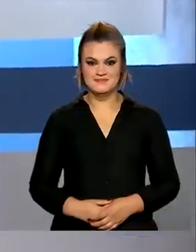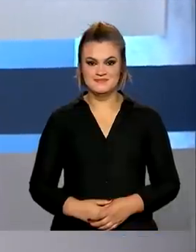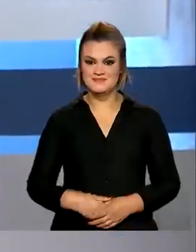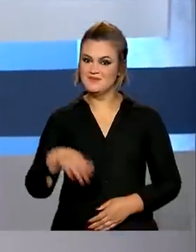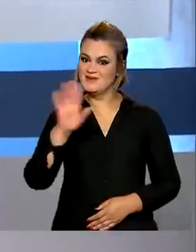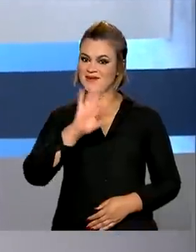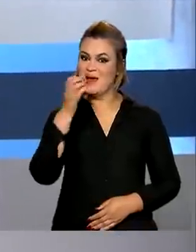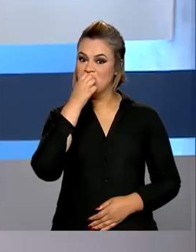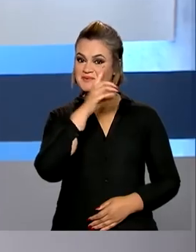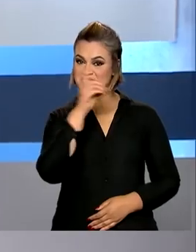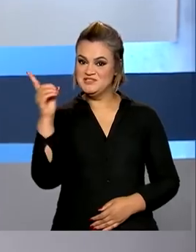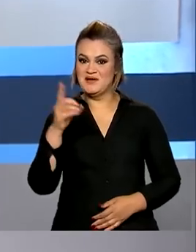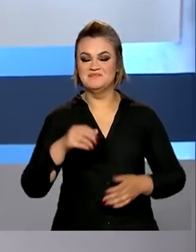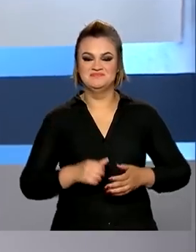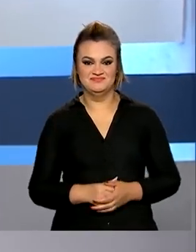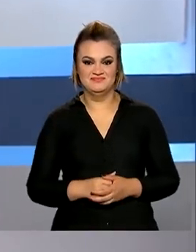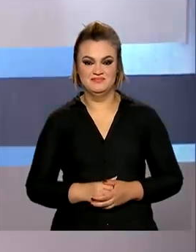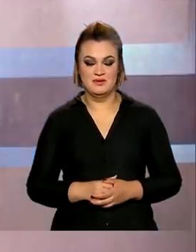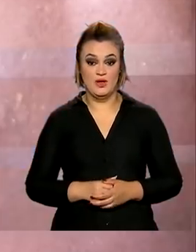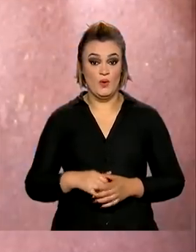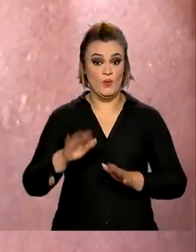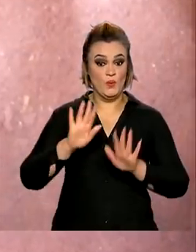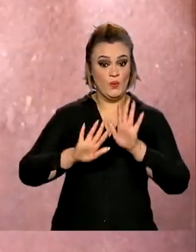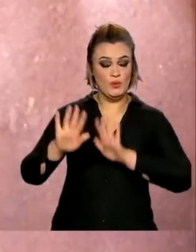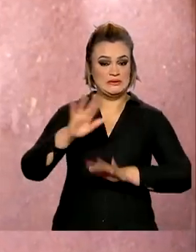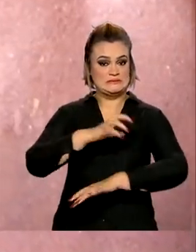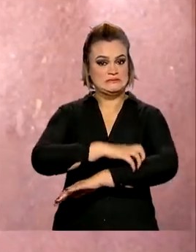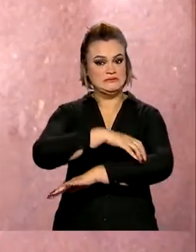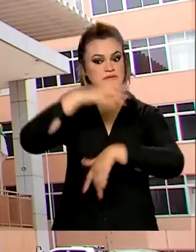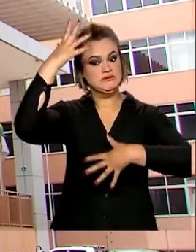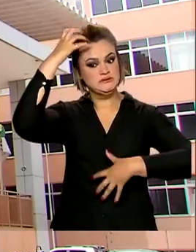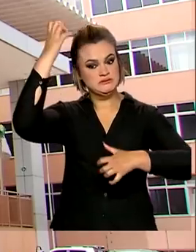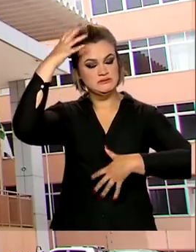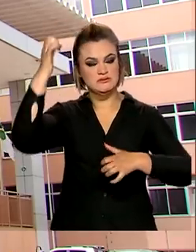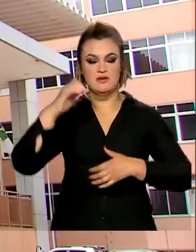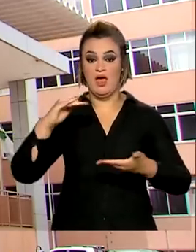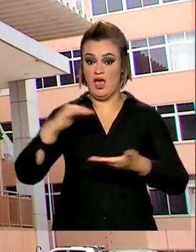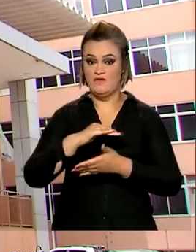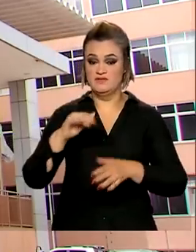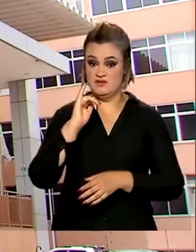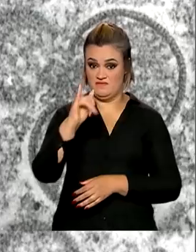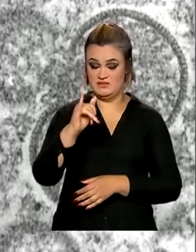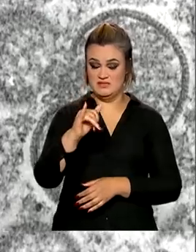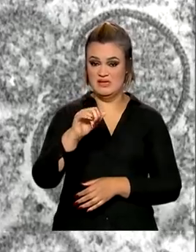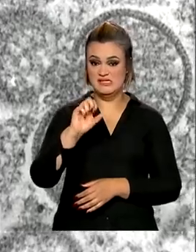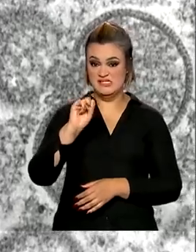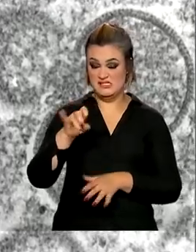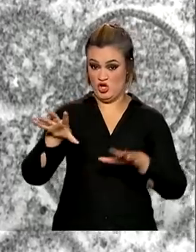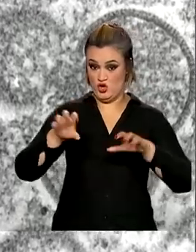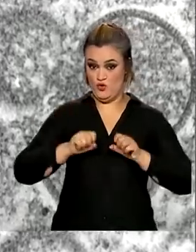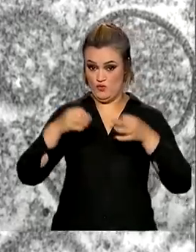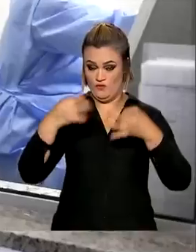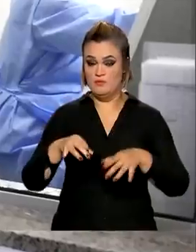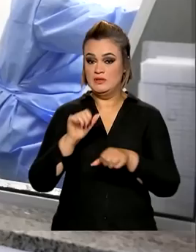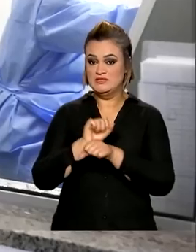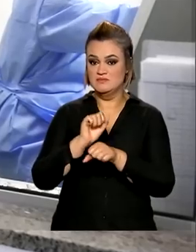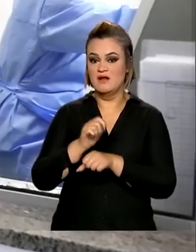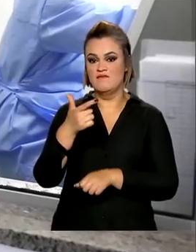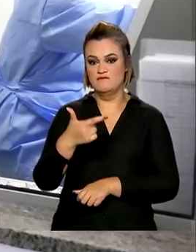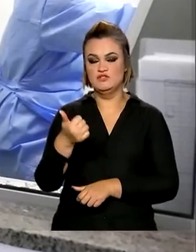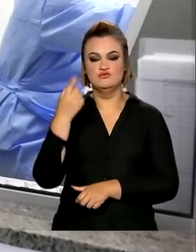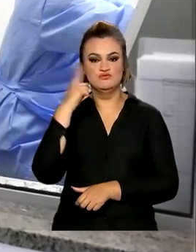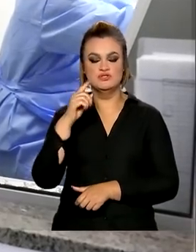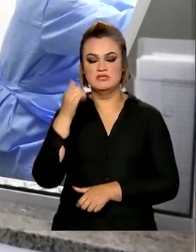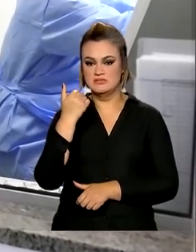Olá, bom dia! Precaução com a Manquebox. Anvisa recomenda que infectados pelo vírus não doem